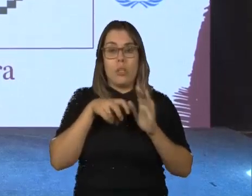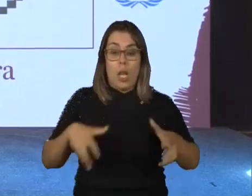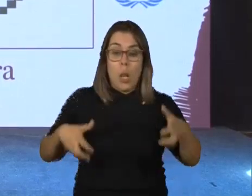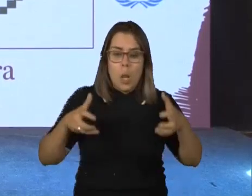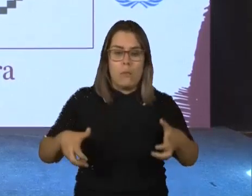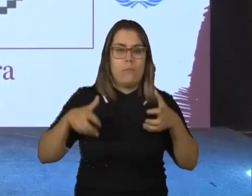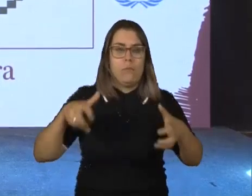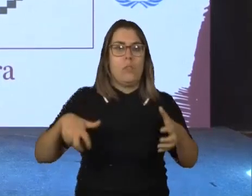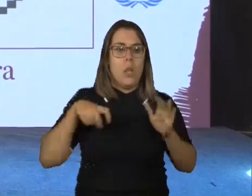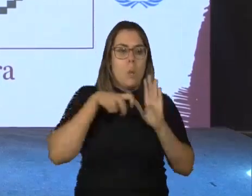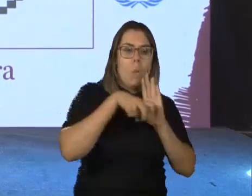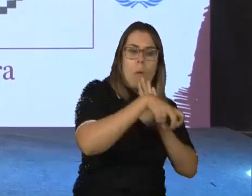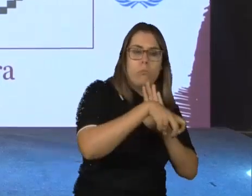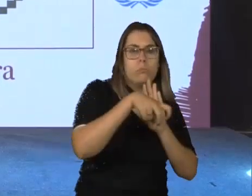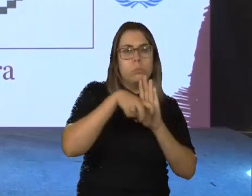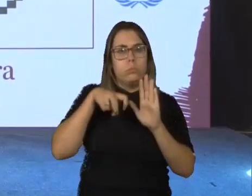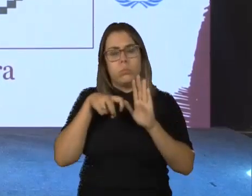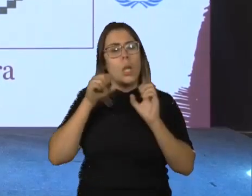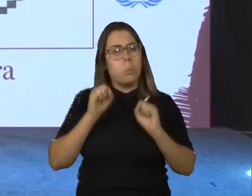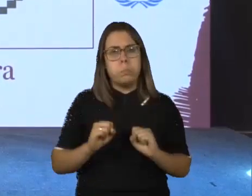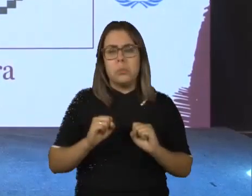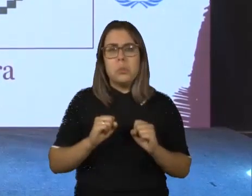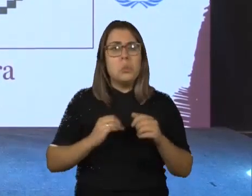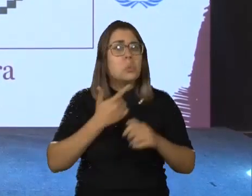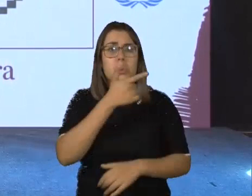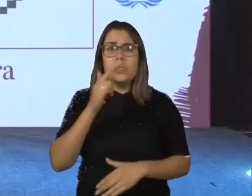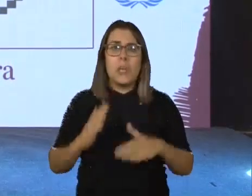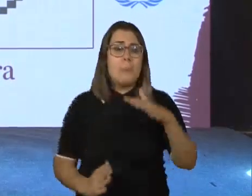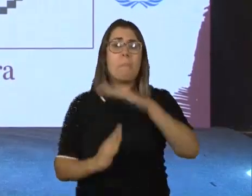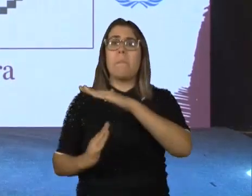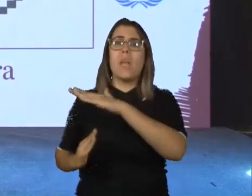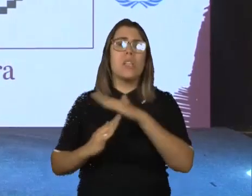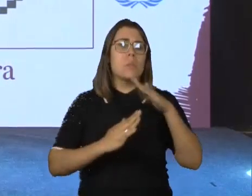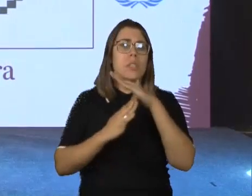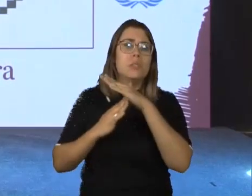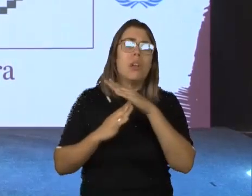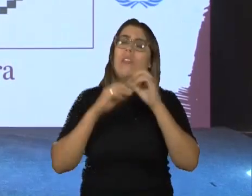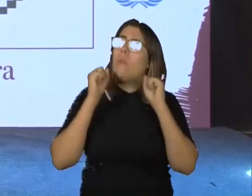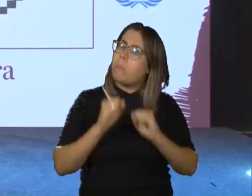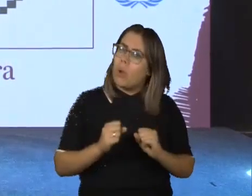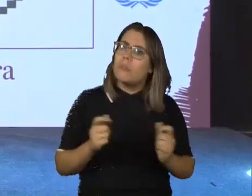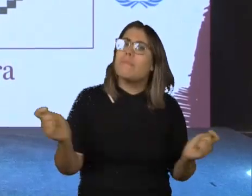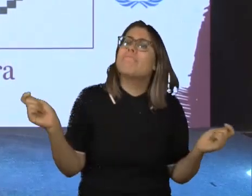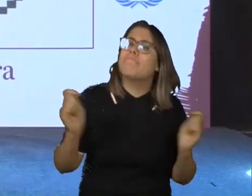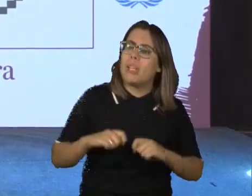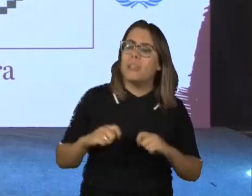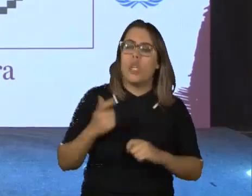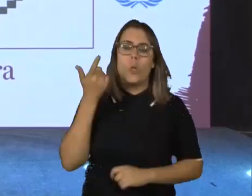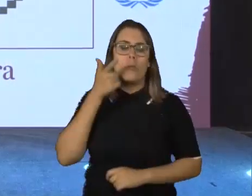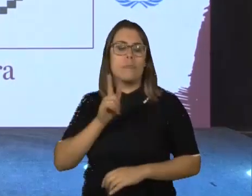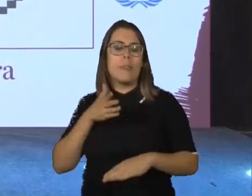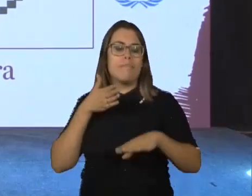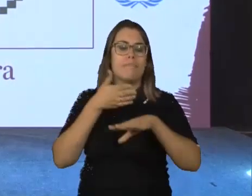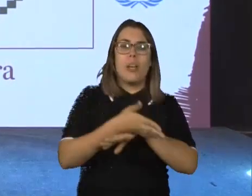acesso, ela não tem impedimento. Nenhum impedimento. Então, ela vai poder garantir o seu direito de ir e vir. A